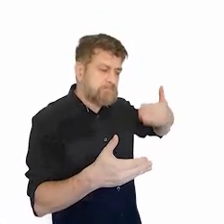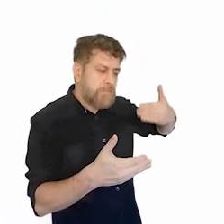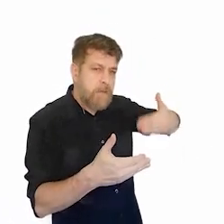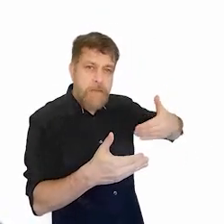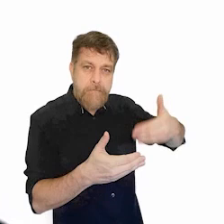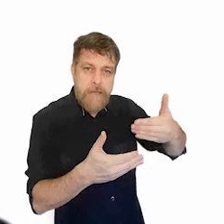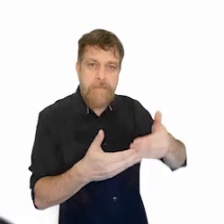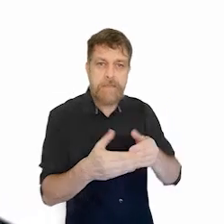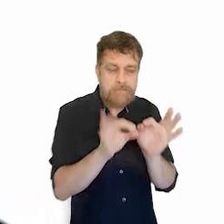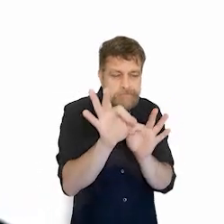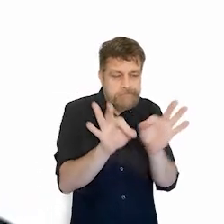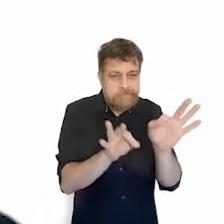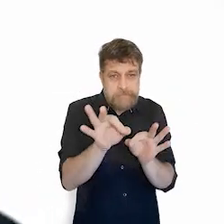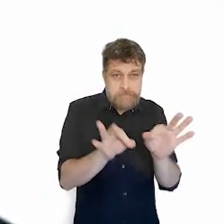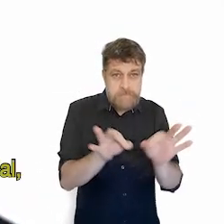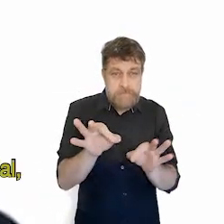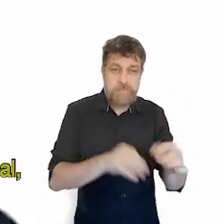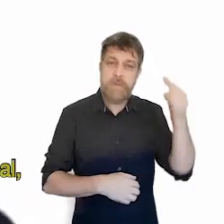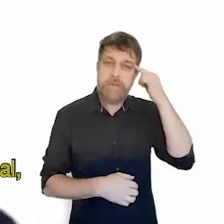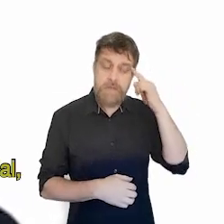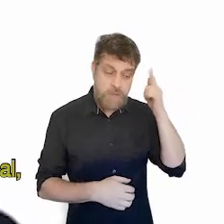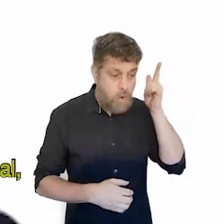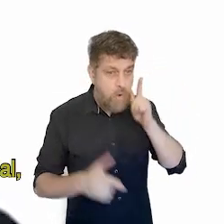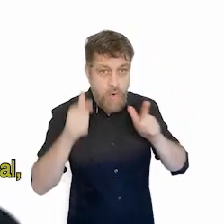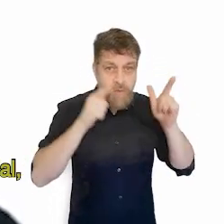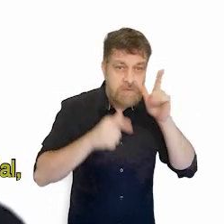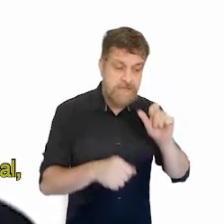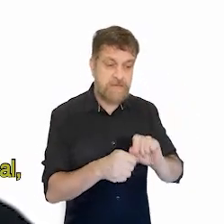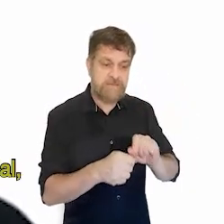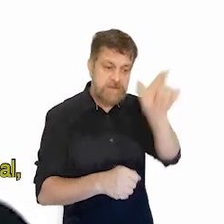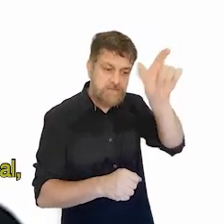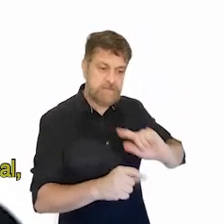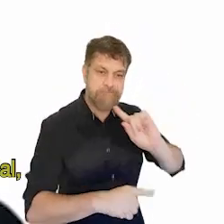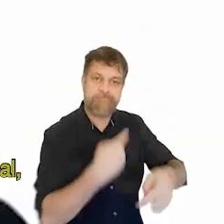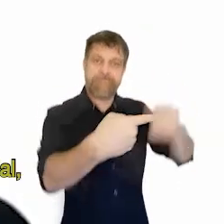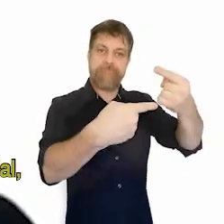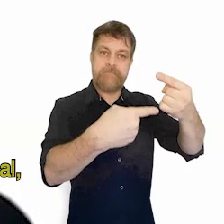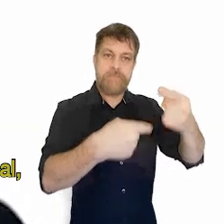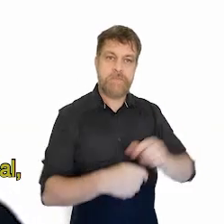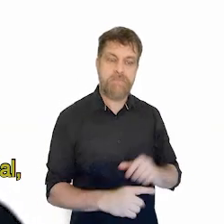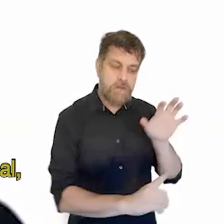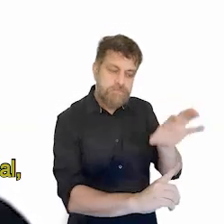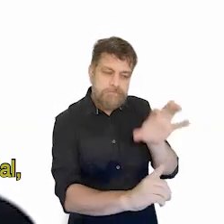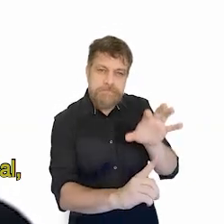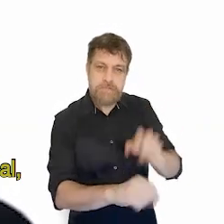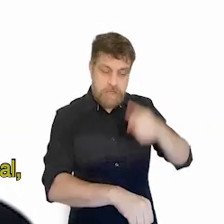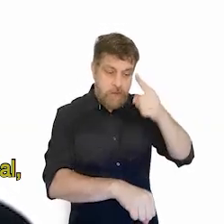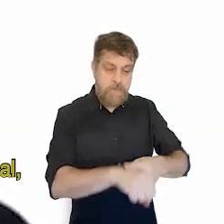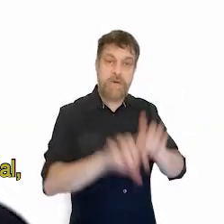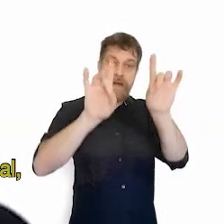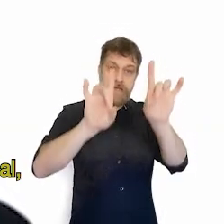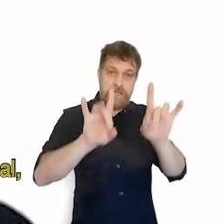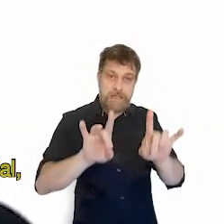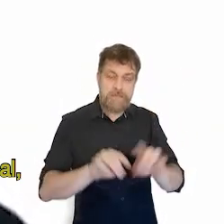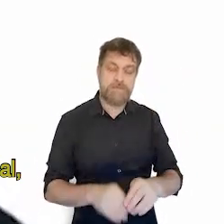começou a cada vez aprimorar, cada vez pensar melhor como é que a gente consegue fazer mais impacto para vocês. Espero que seja um momento muito especial. e